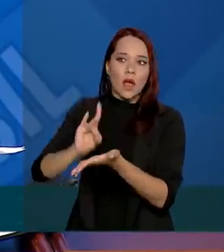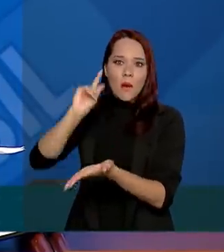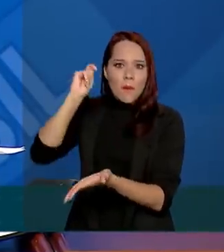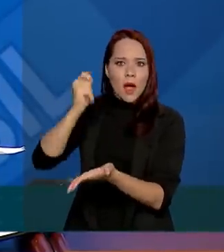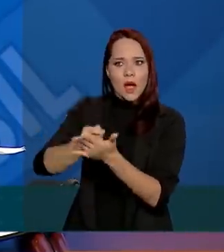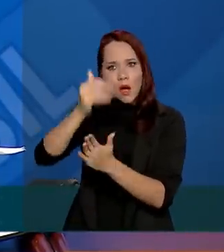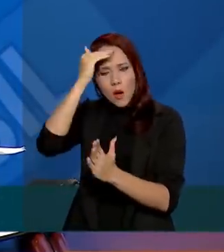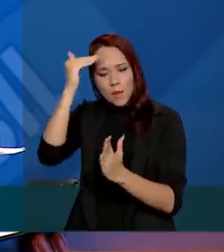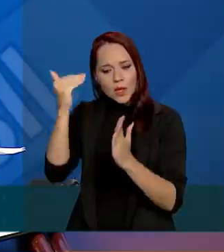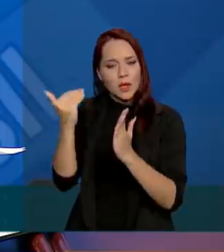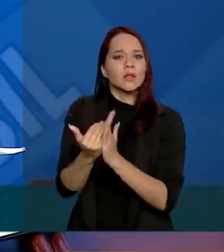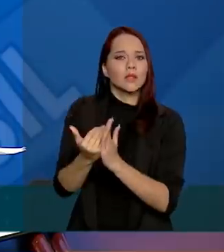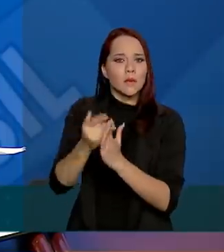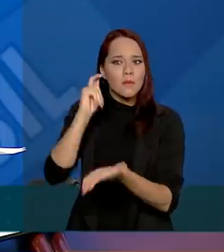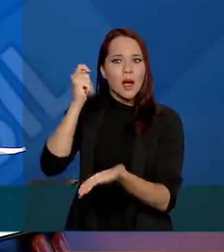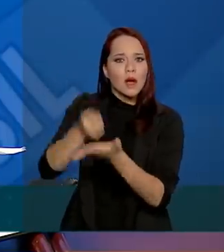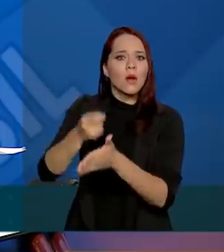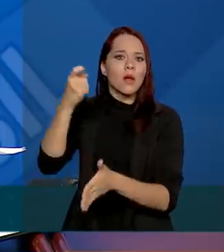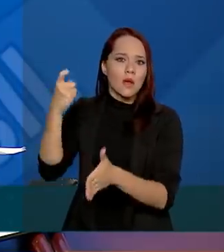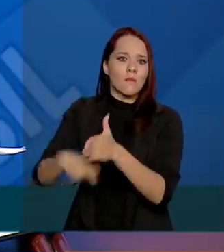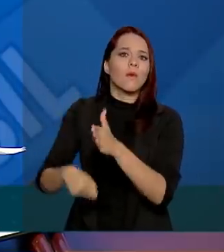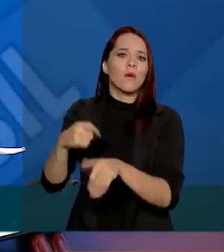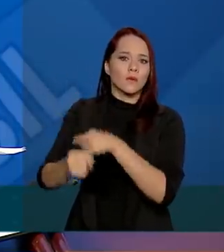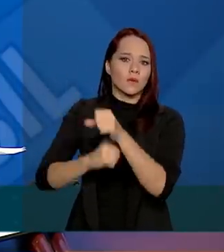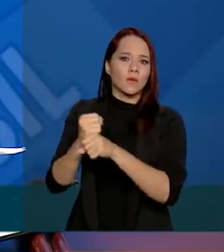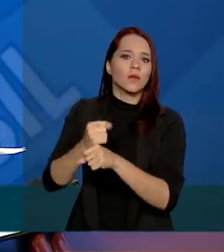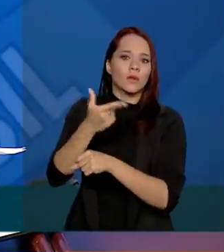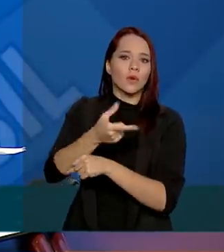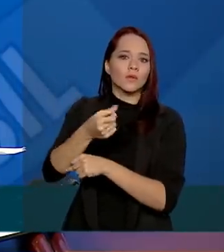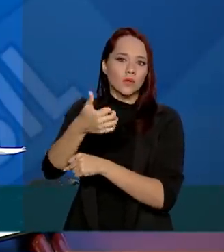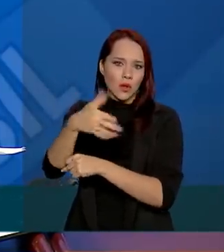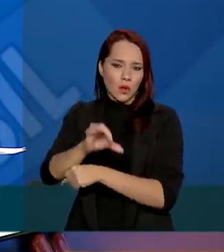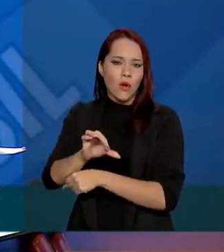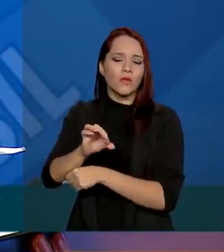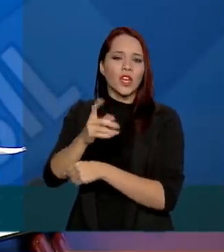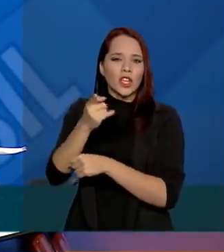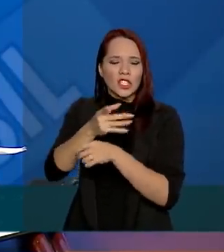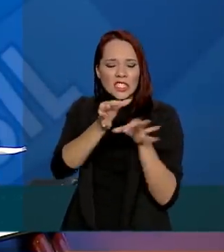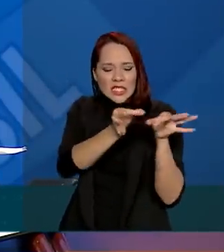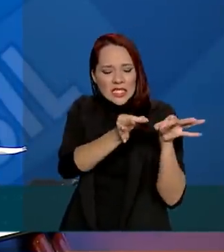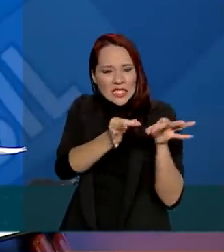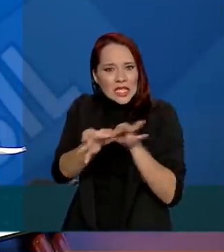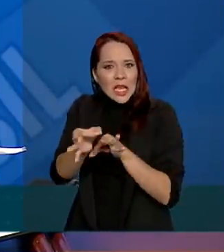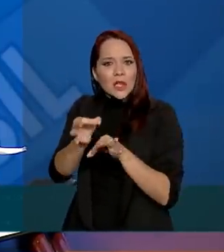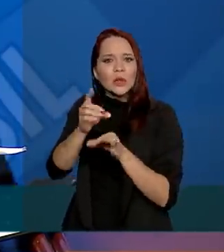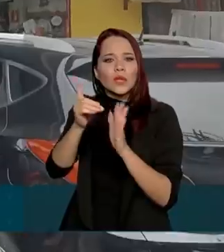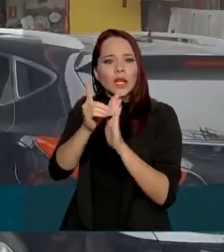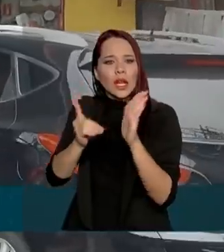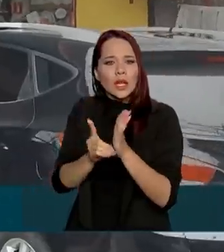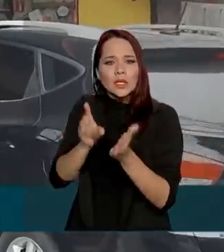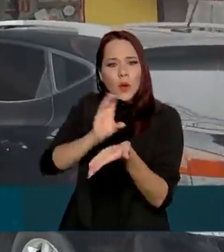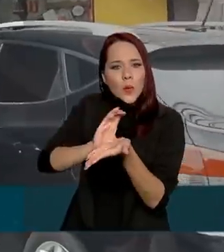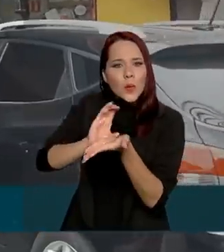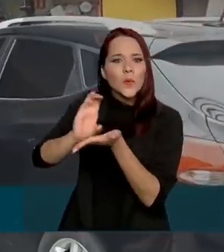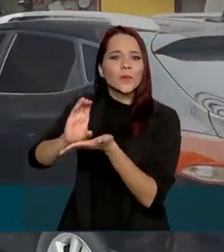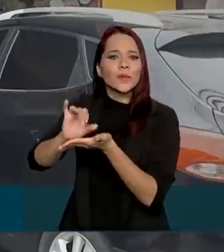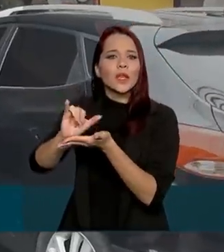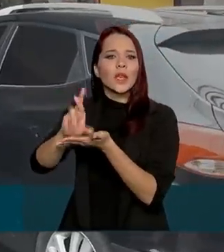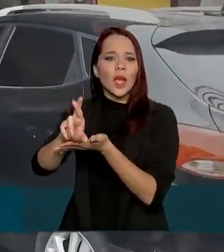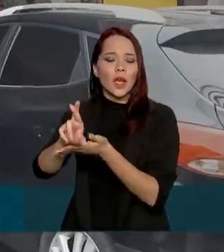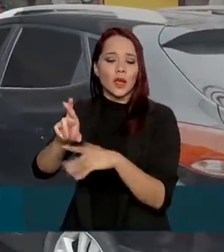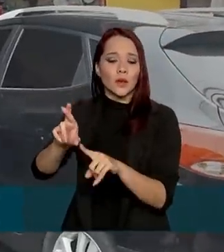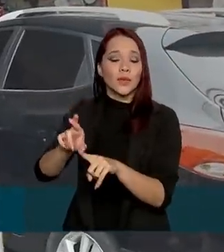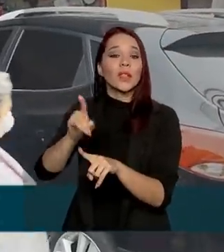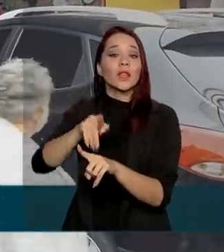cumpriram com a sua obrigação tributária em 2019 de entregar regularmente suas declarações. Tem direito à linha de